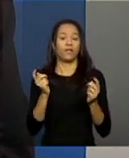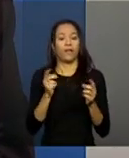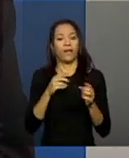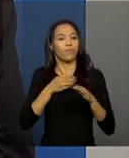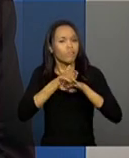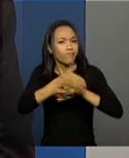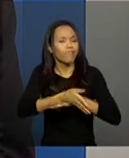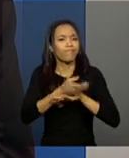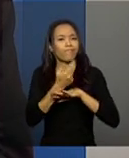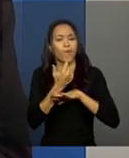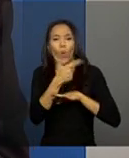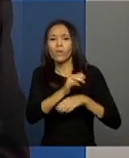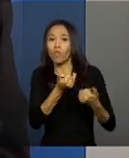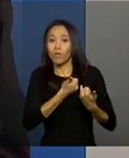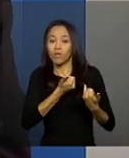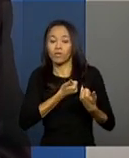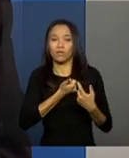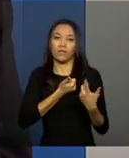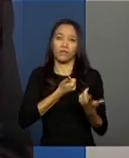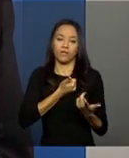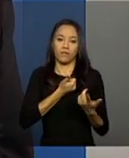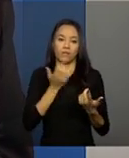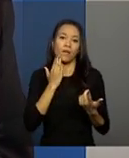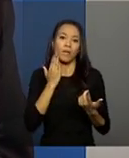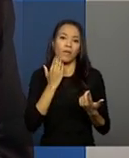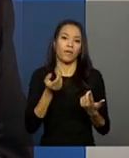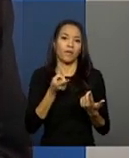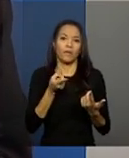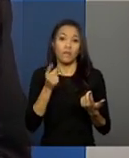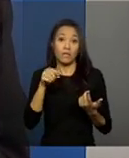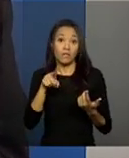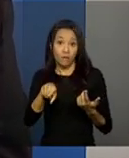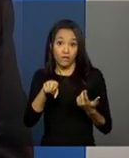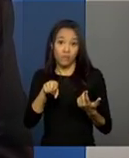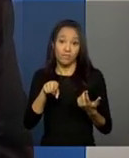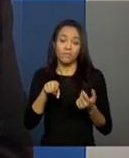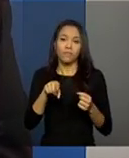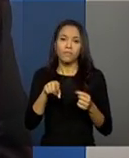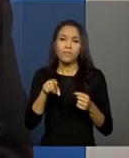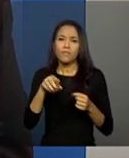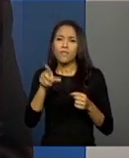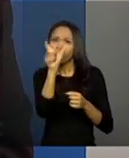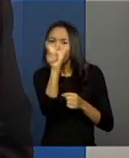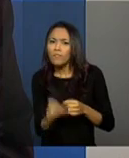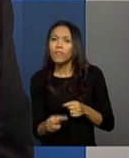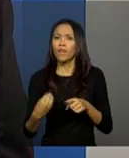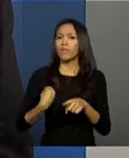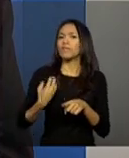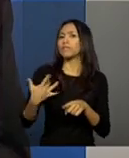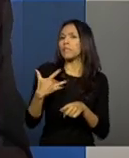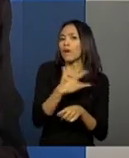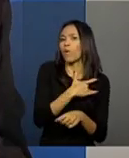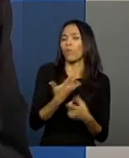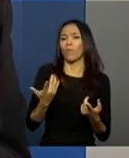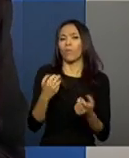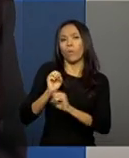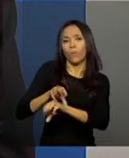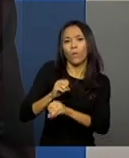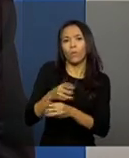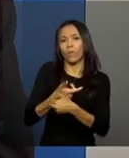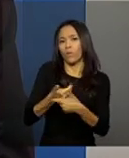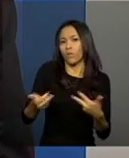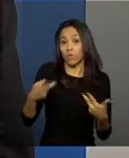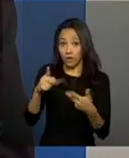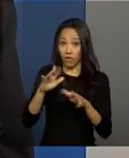nas condicionalidades da educação, nas condicionalidades da saúde da família.